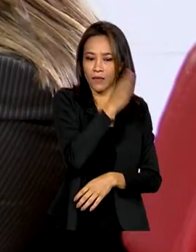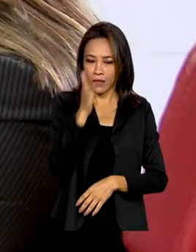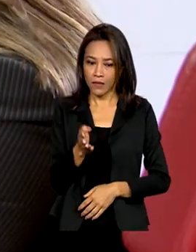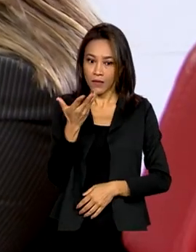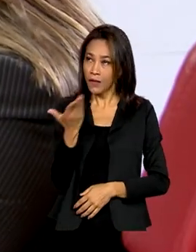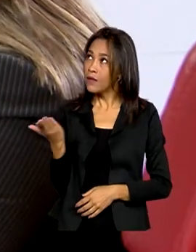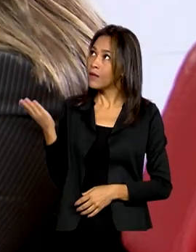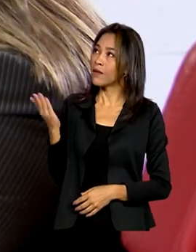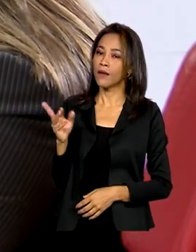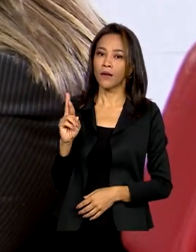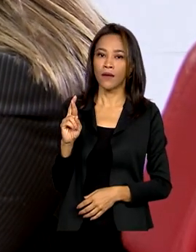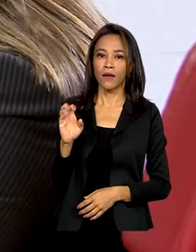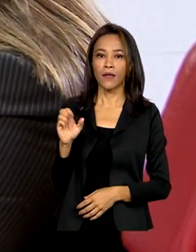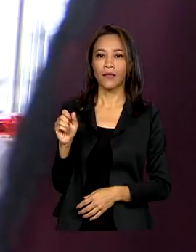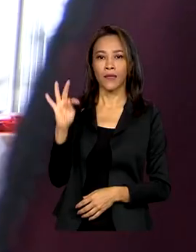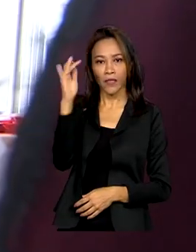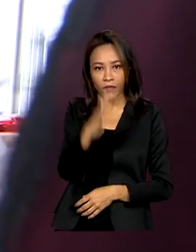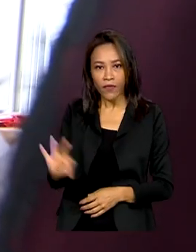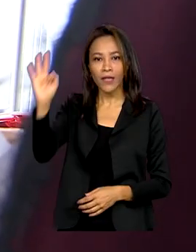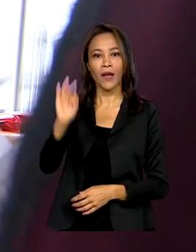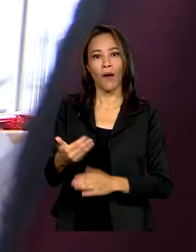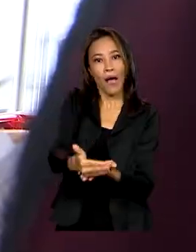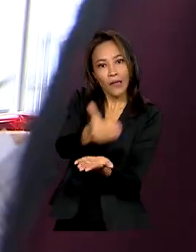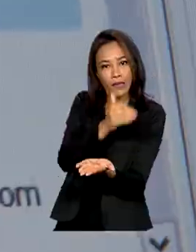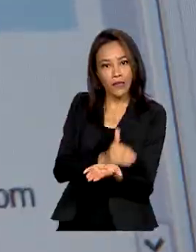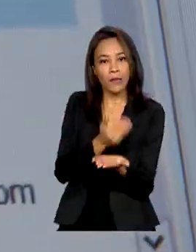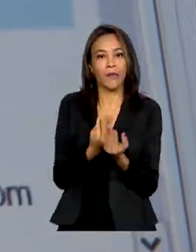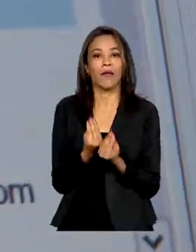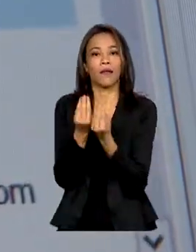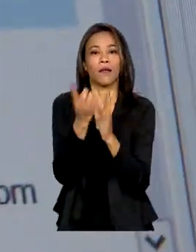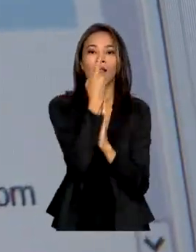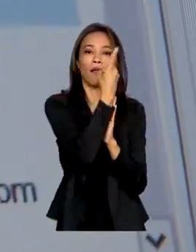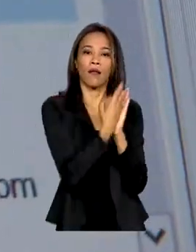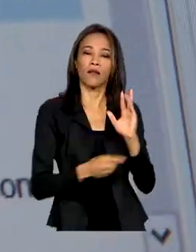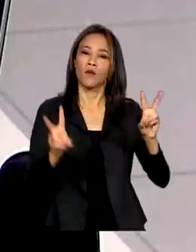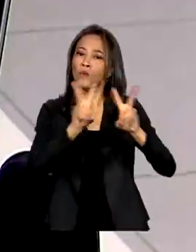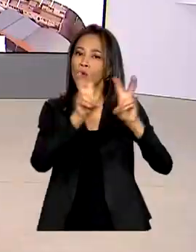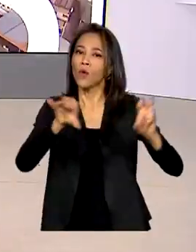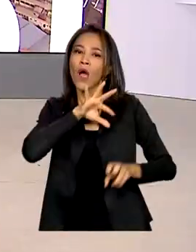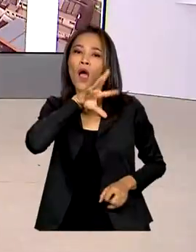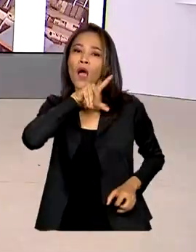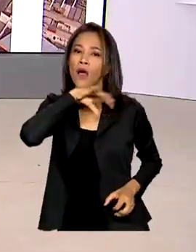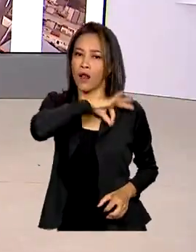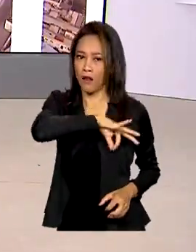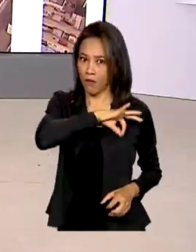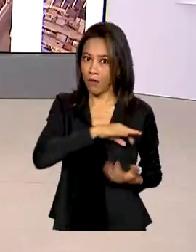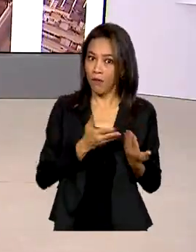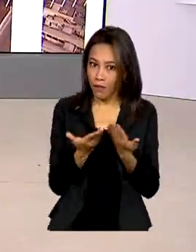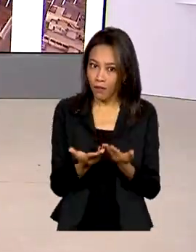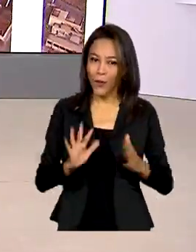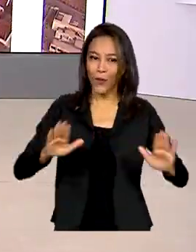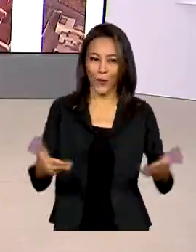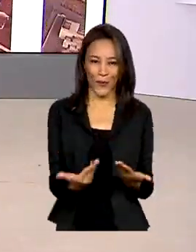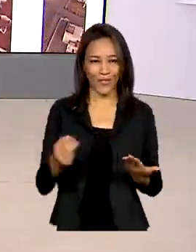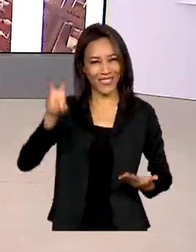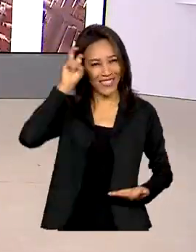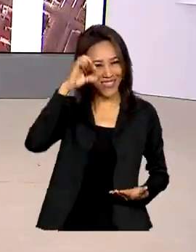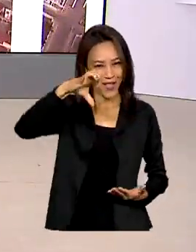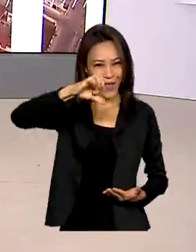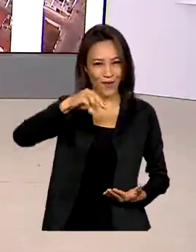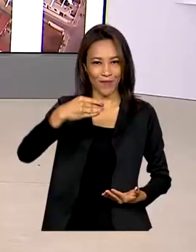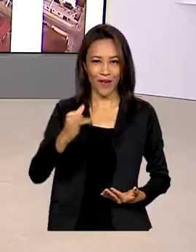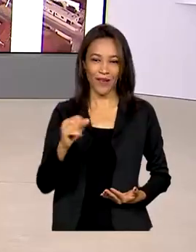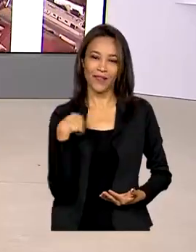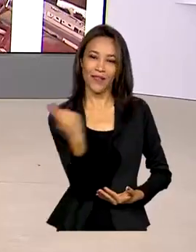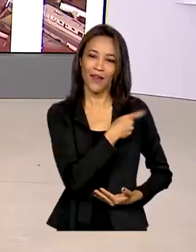Federal antecipa a liberação do programa de entrega das declarações do imposto de renda. Quinta-feira, 9 de março,